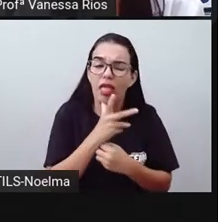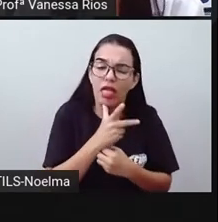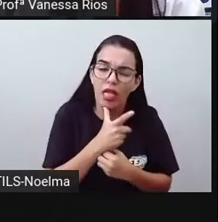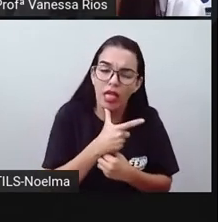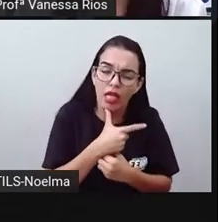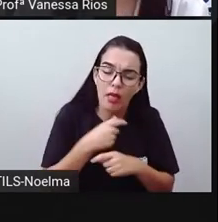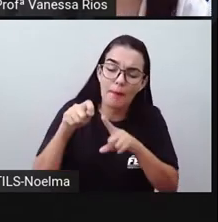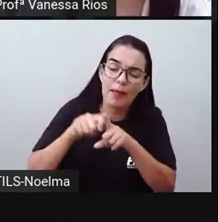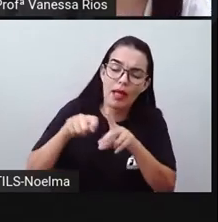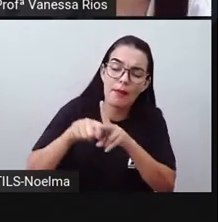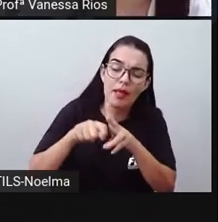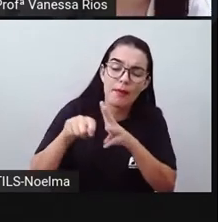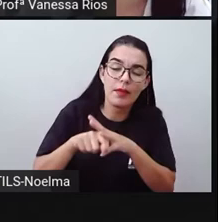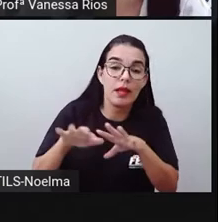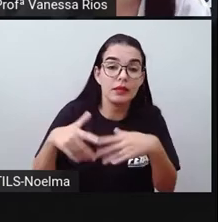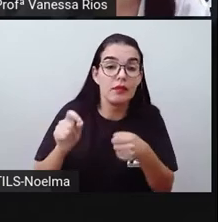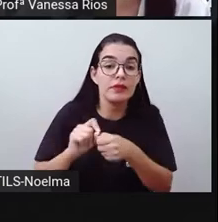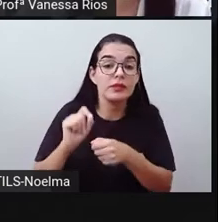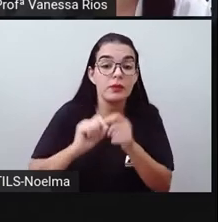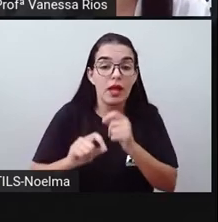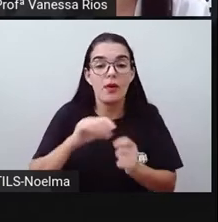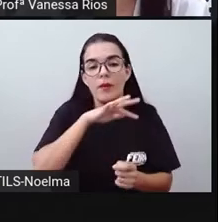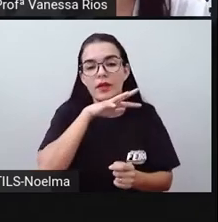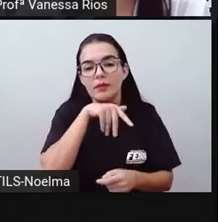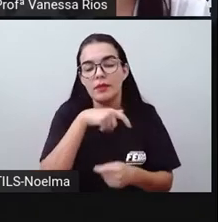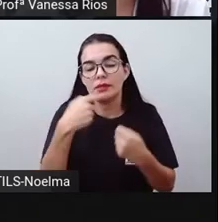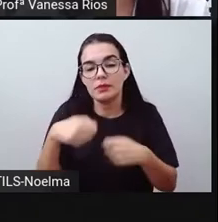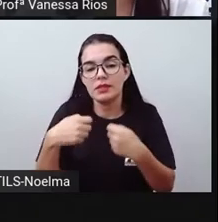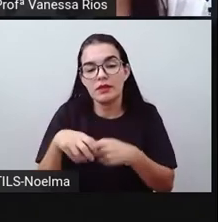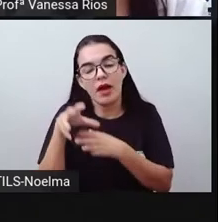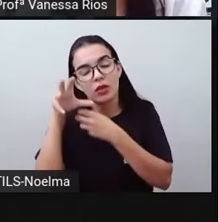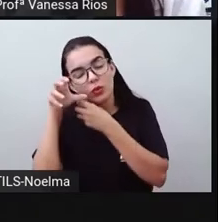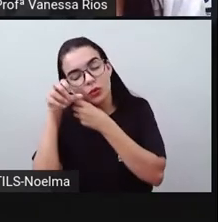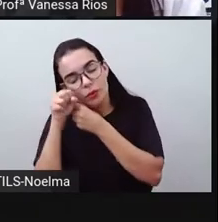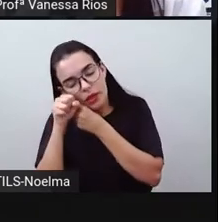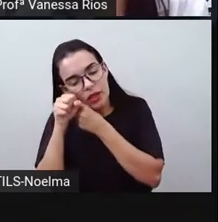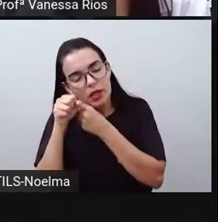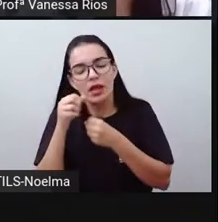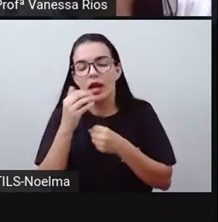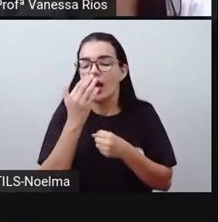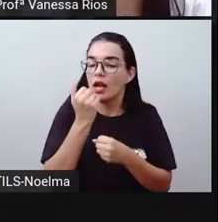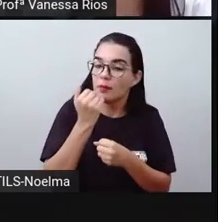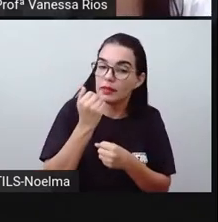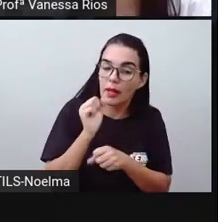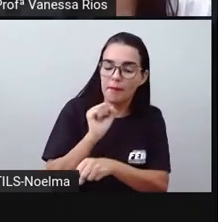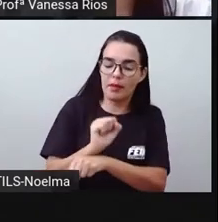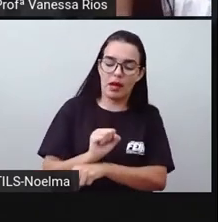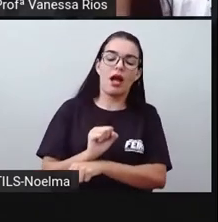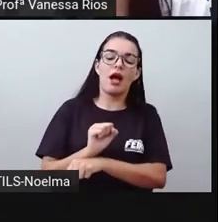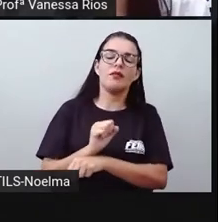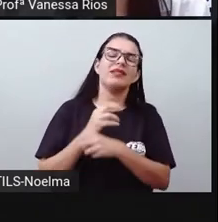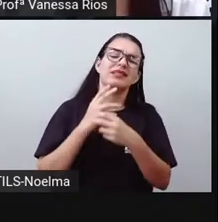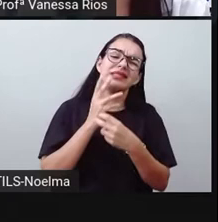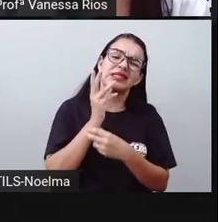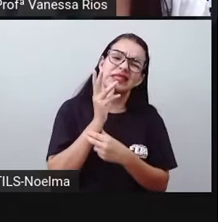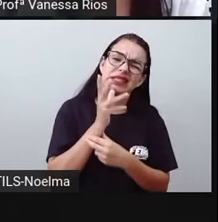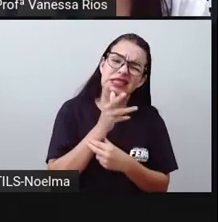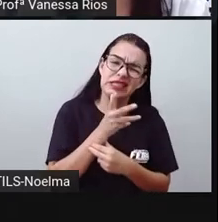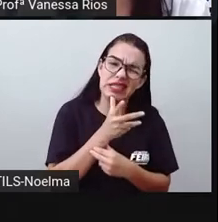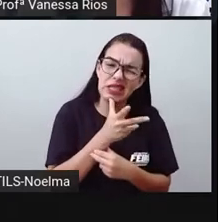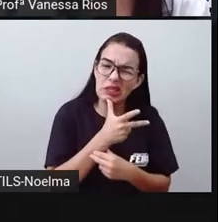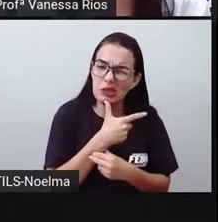dormir e se alimentar. Quando a gente fala em meios de transporte, nós estamos falando justamente desses